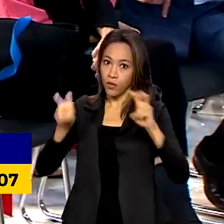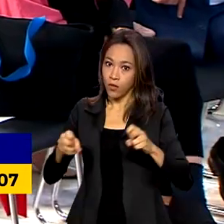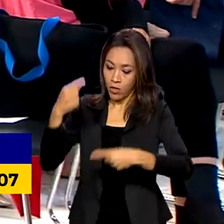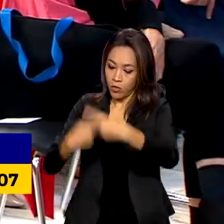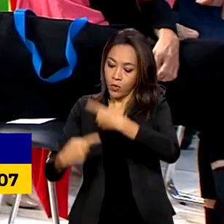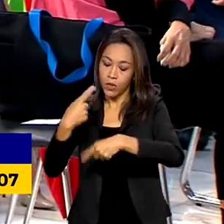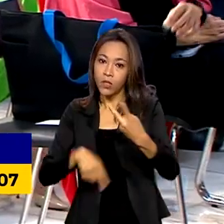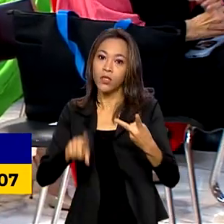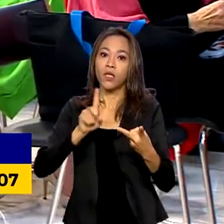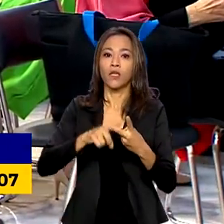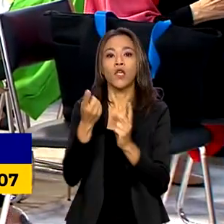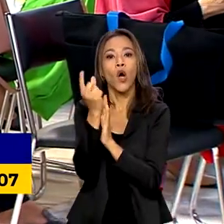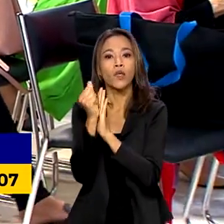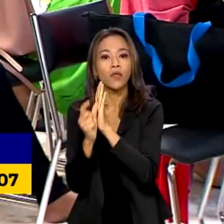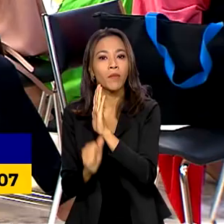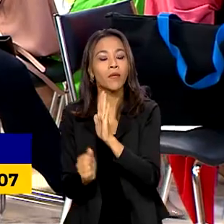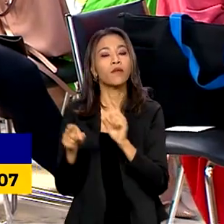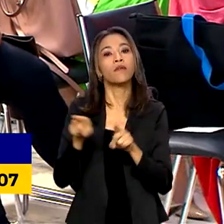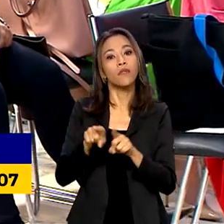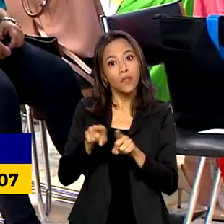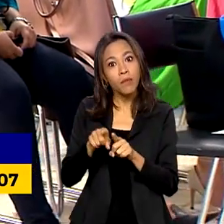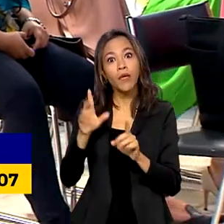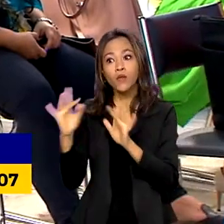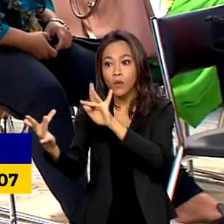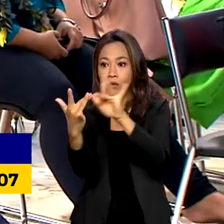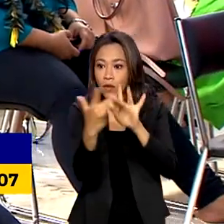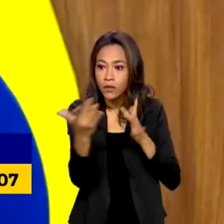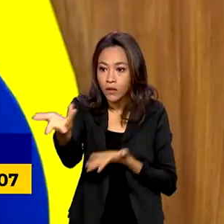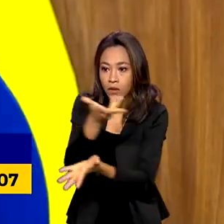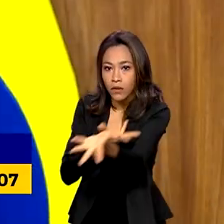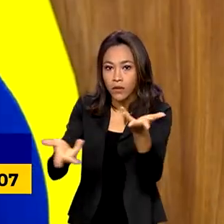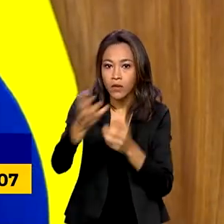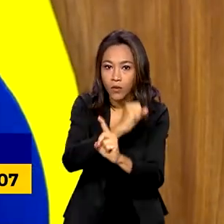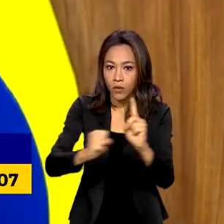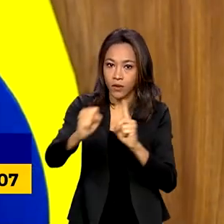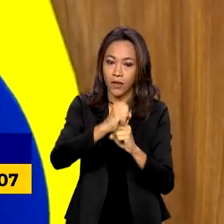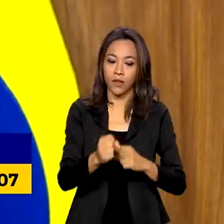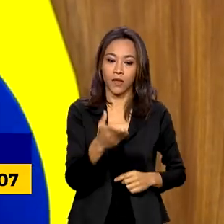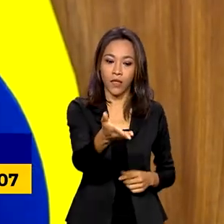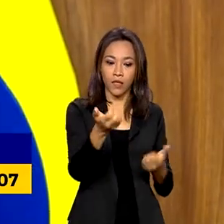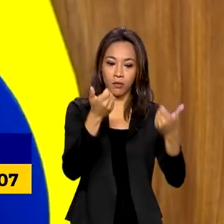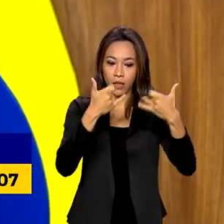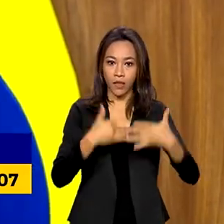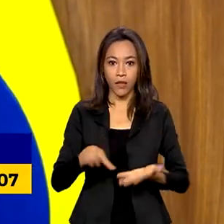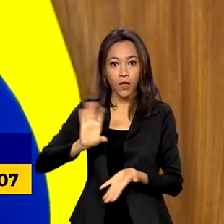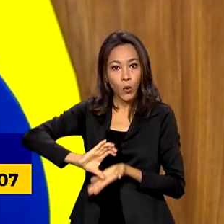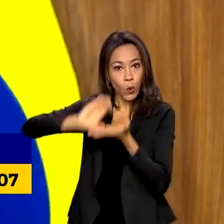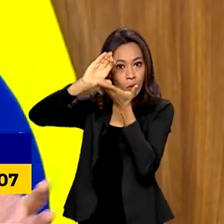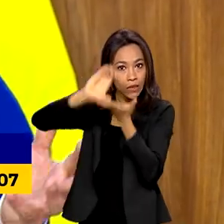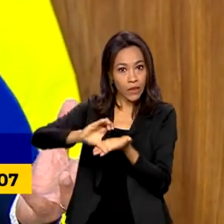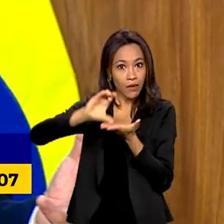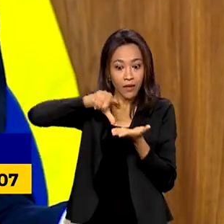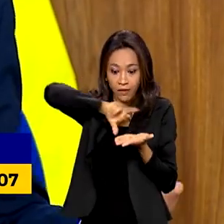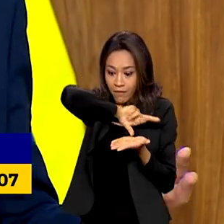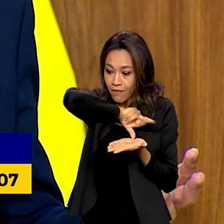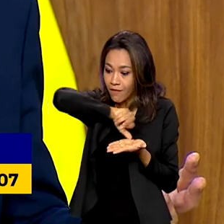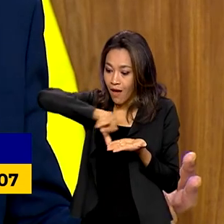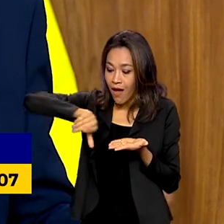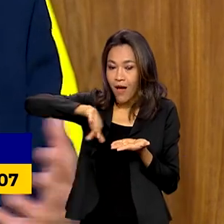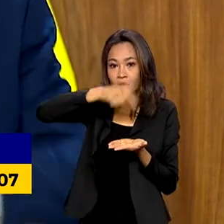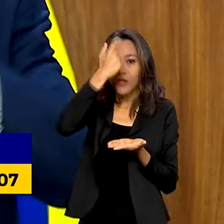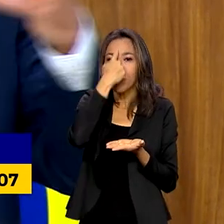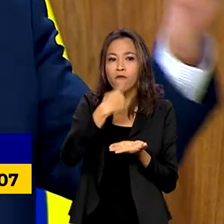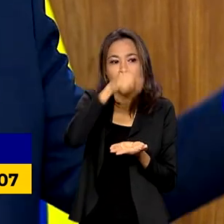políticas públicas e relação com os atores da sociedade. O Conselho, como é um espaço que reúne tanta diversidade,